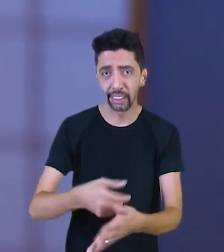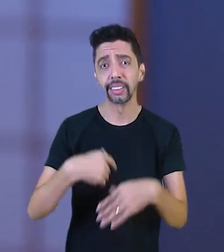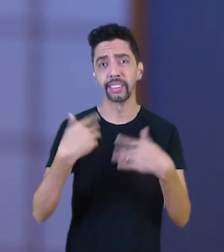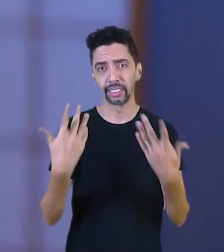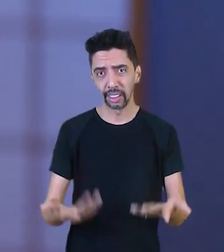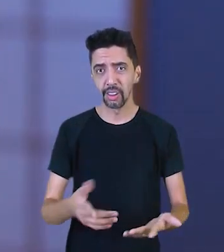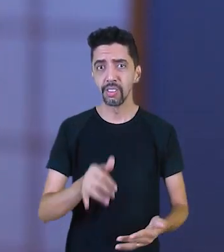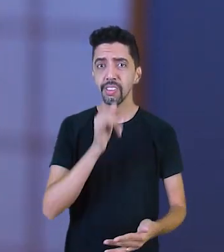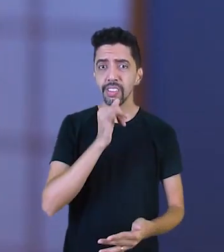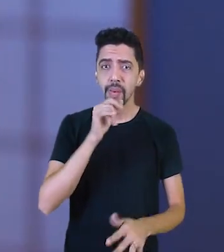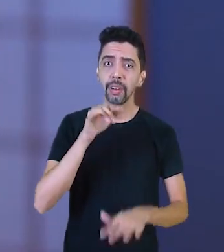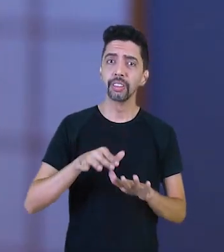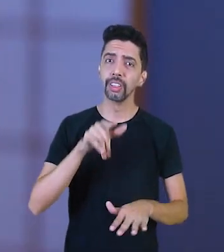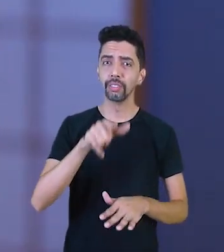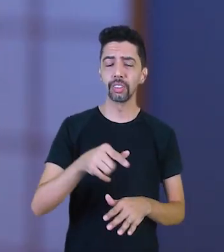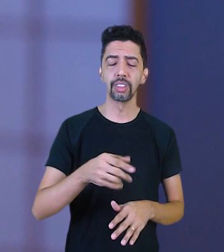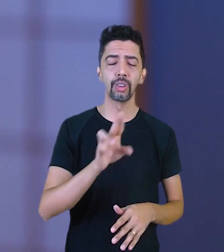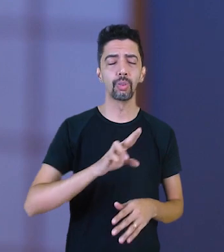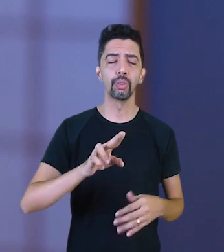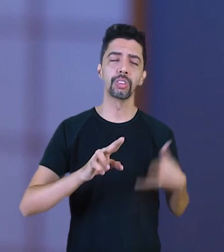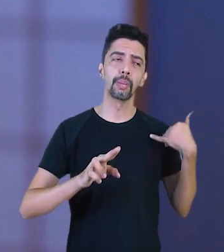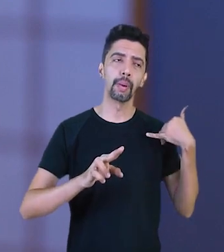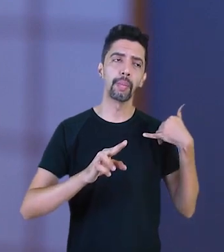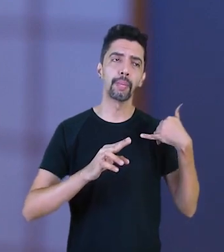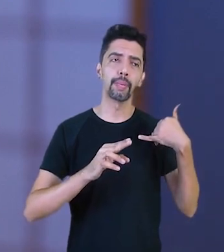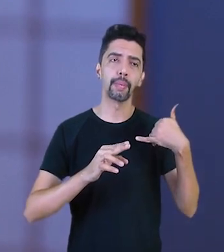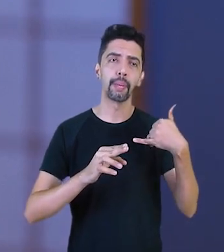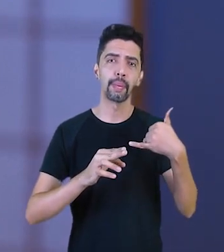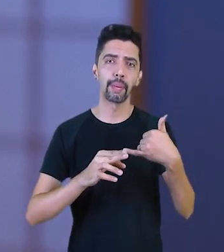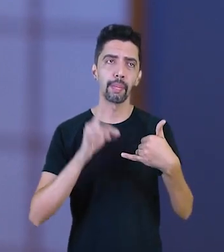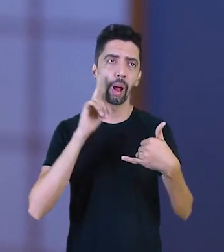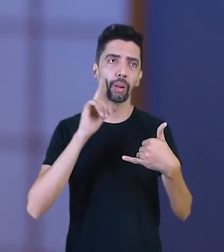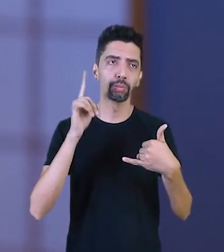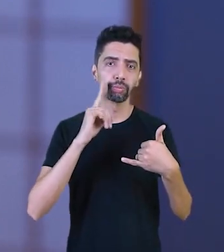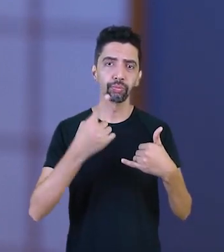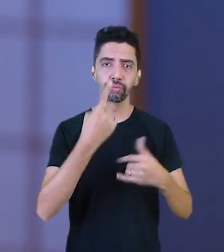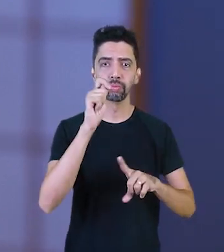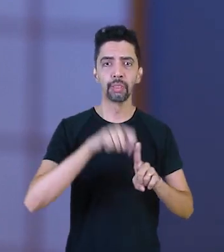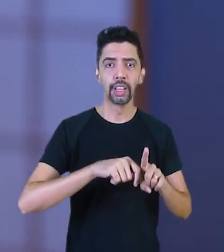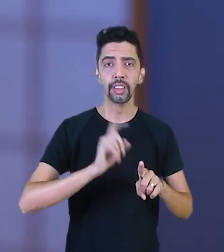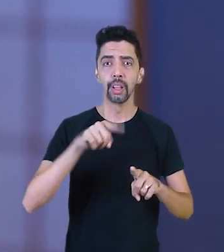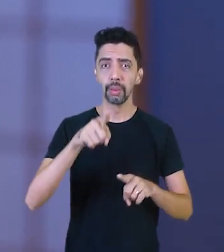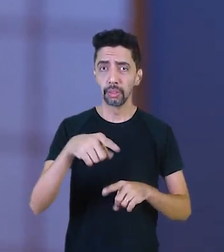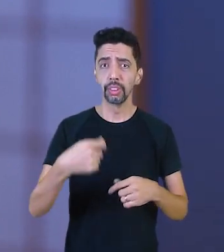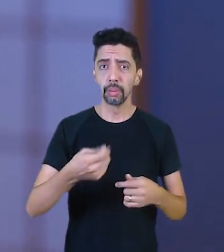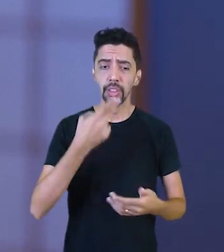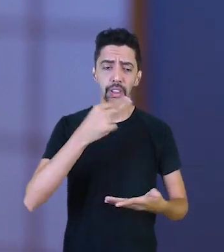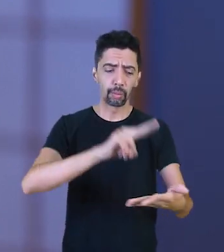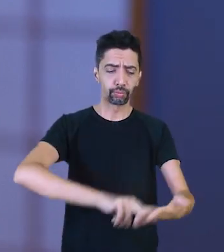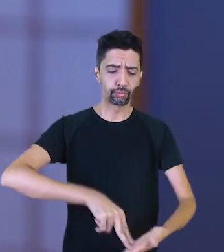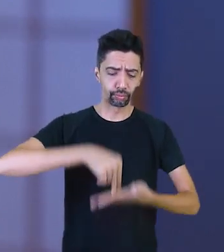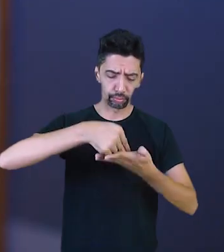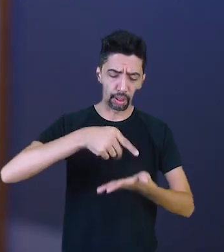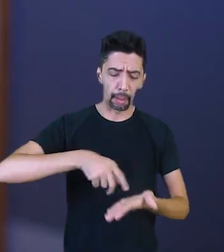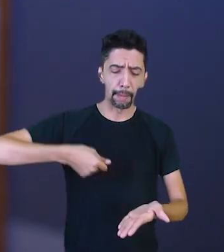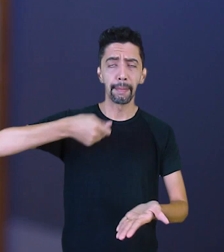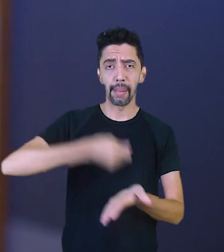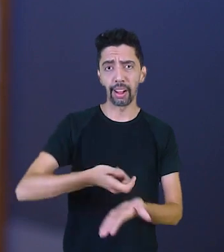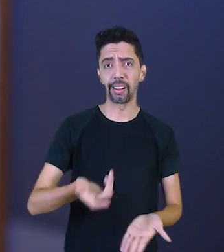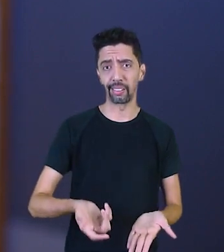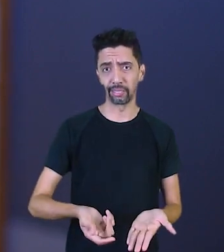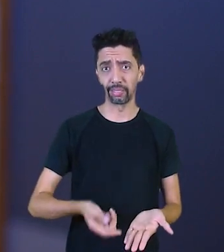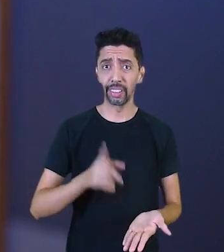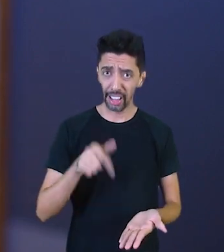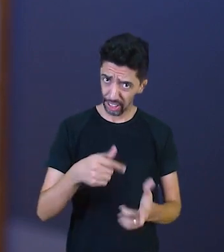depois dessa fatura tem um prazo para você honrar esse compromisso, que chamamos que é dívida, que é uma prestação que você tem todo mês e você